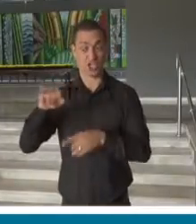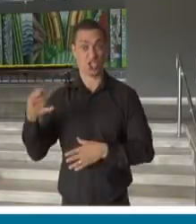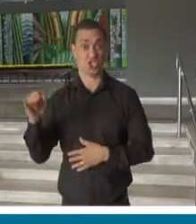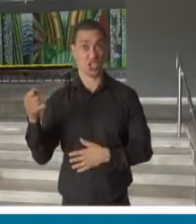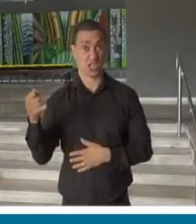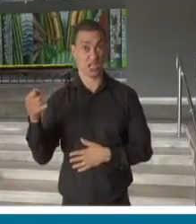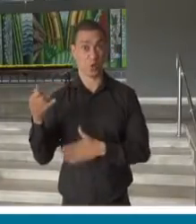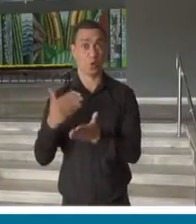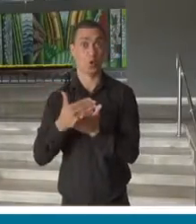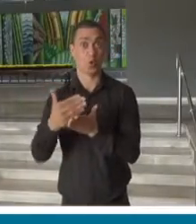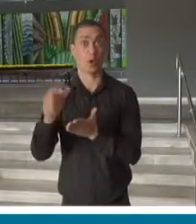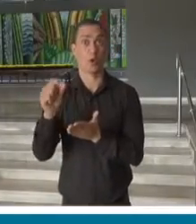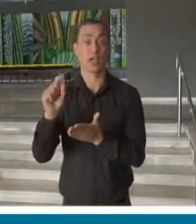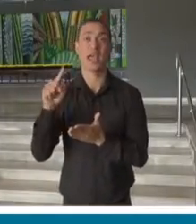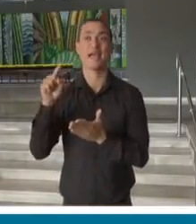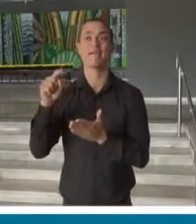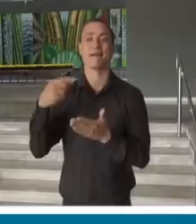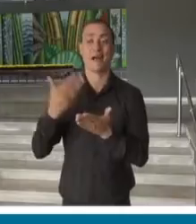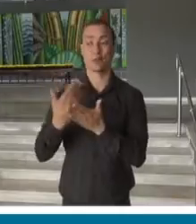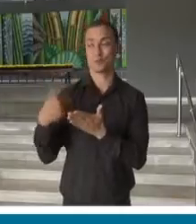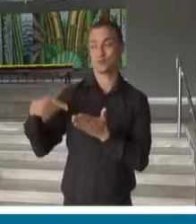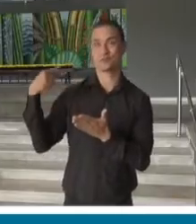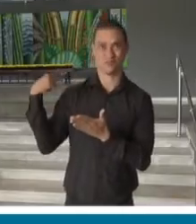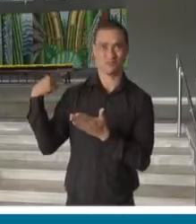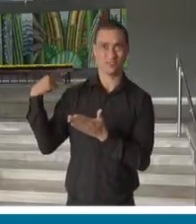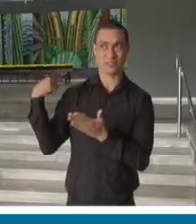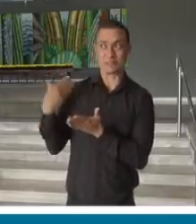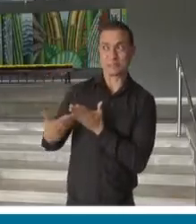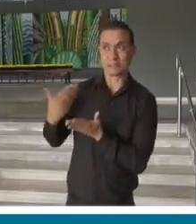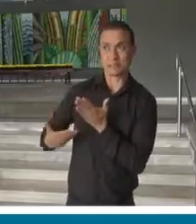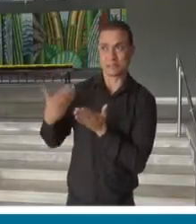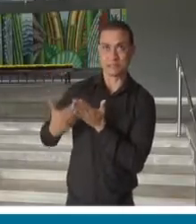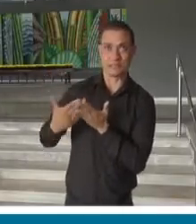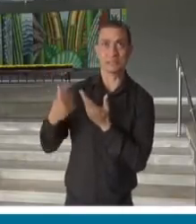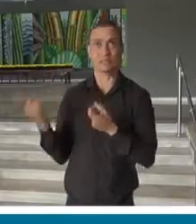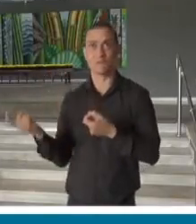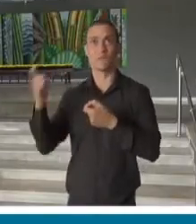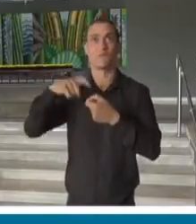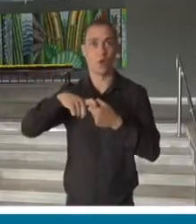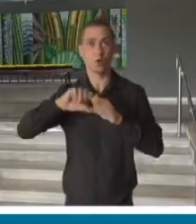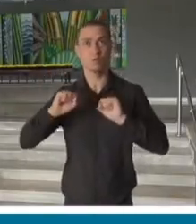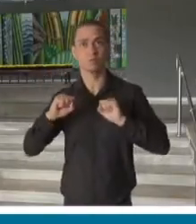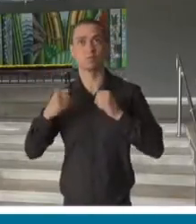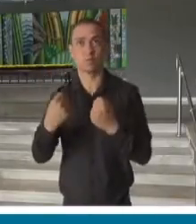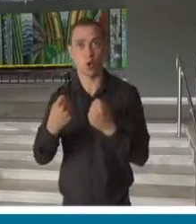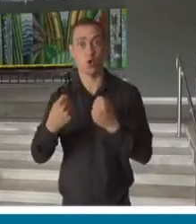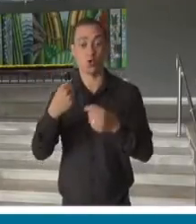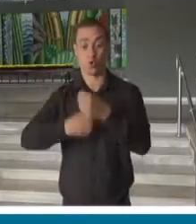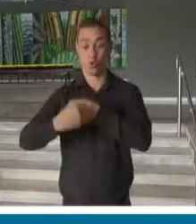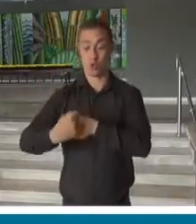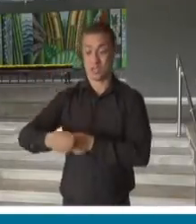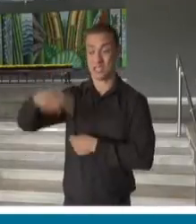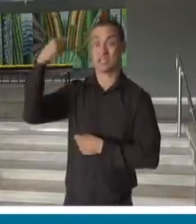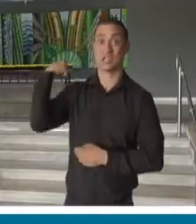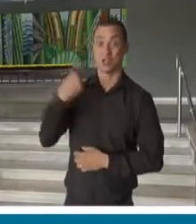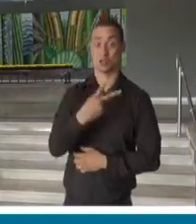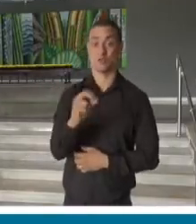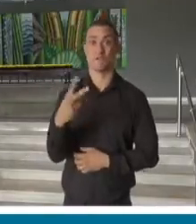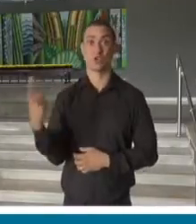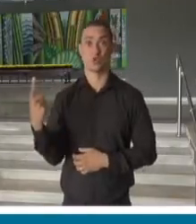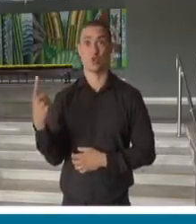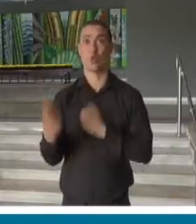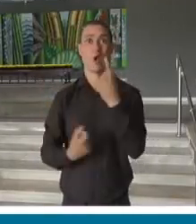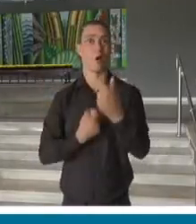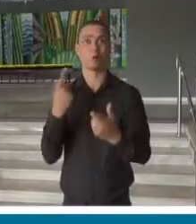ano, fazendo a recuperação, em janeiro de 2022, sobre o ano letivo de 2021. Para aqueles alunos que não